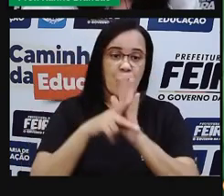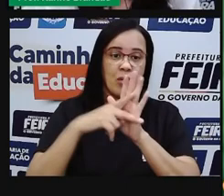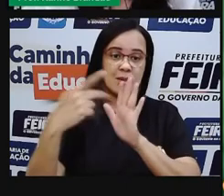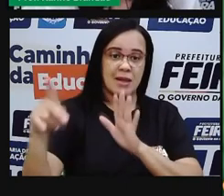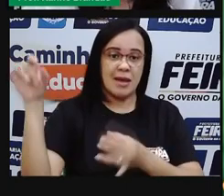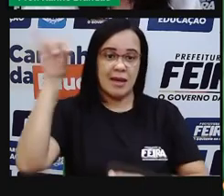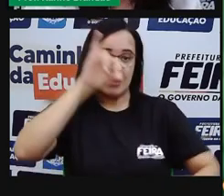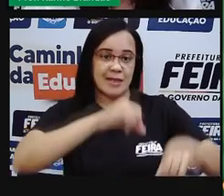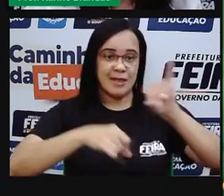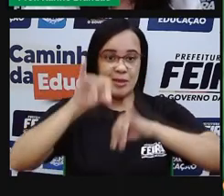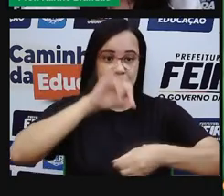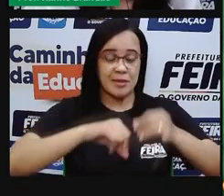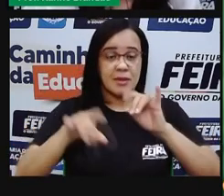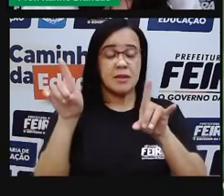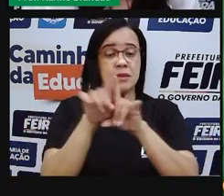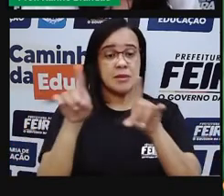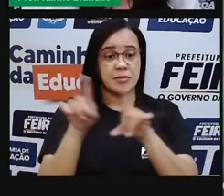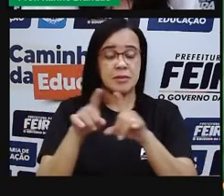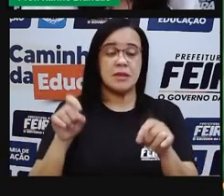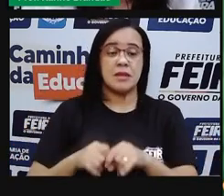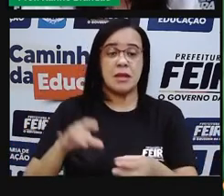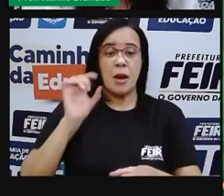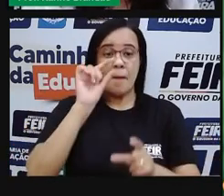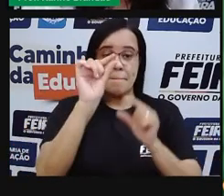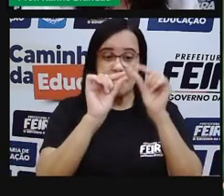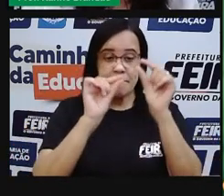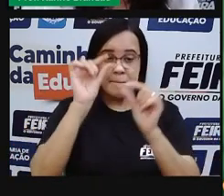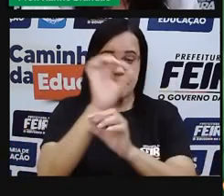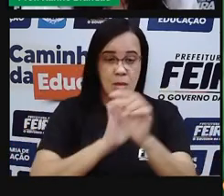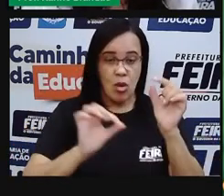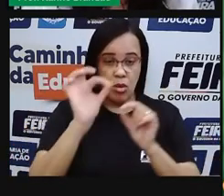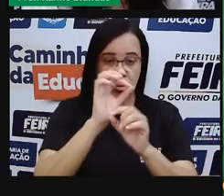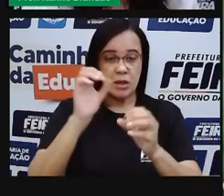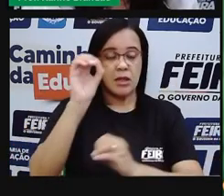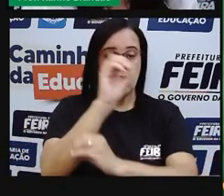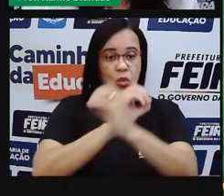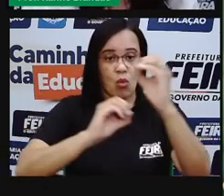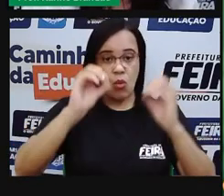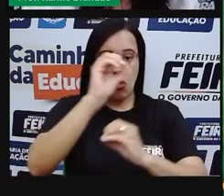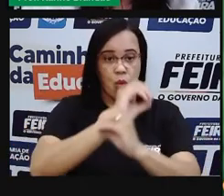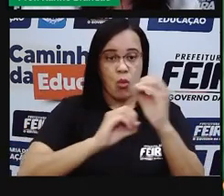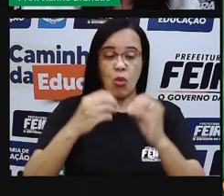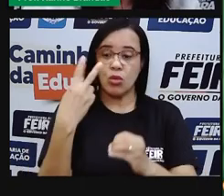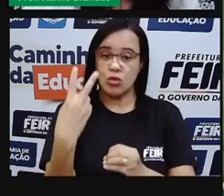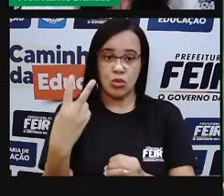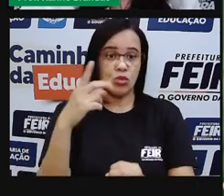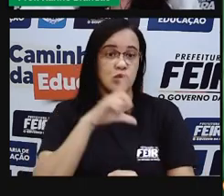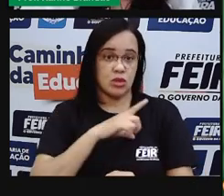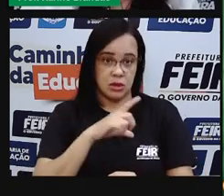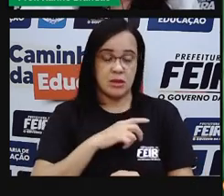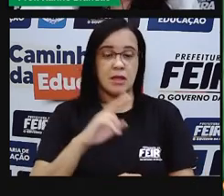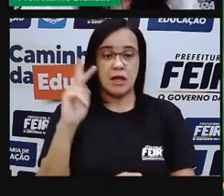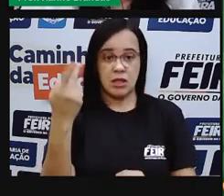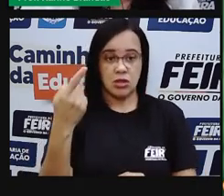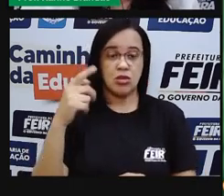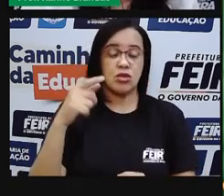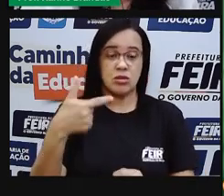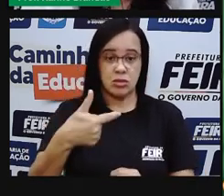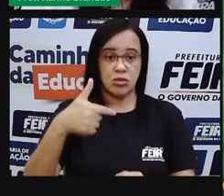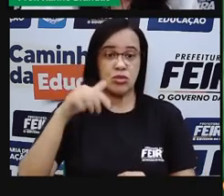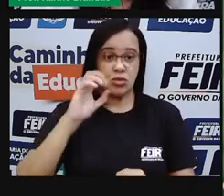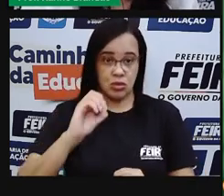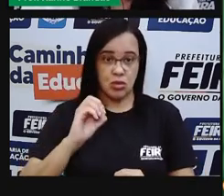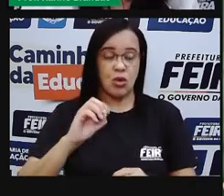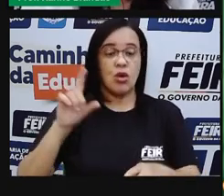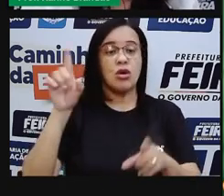dois, a molécula de água é formada por dois átomos de hidrogênio e um átomo de oxigênio. Vimos também o